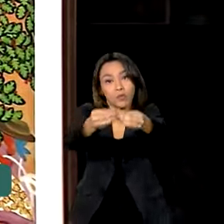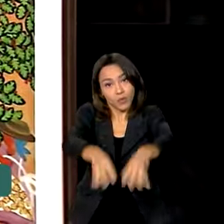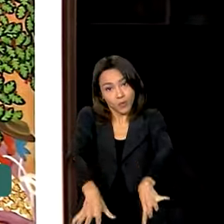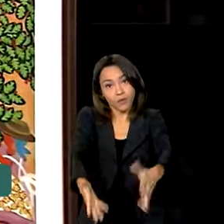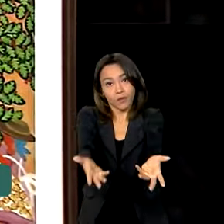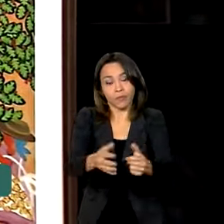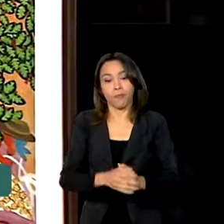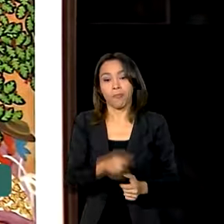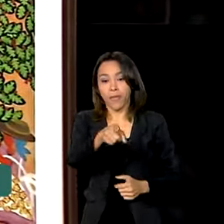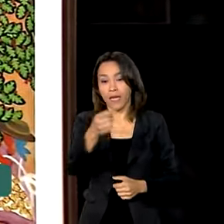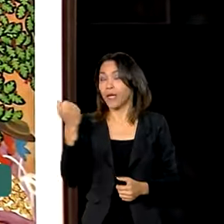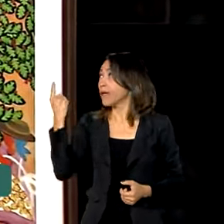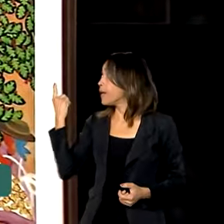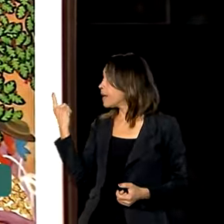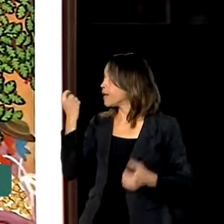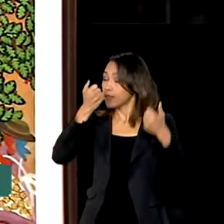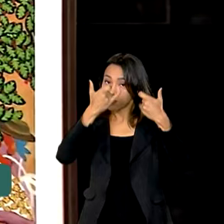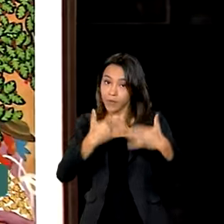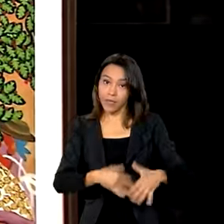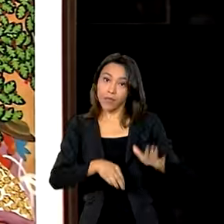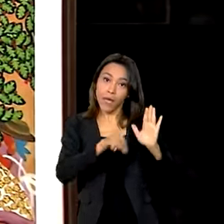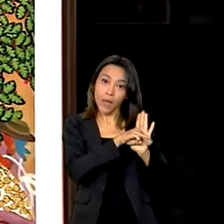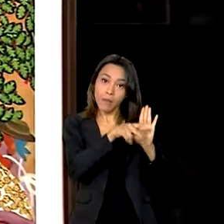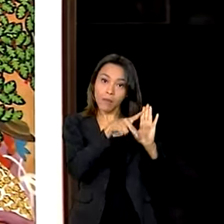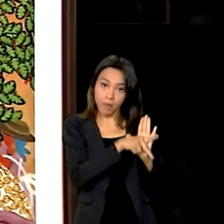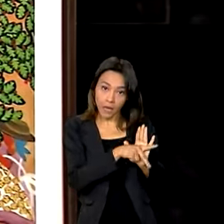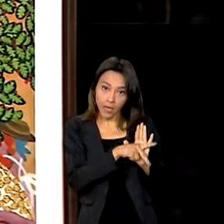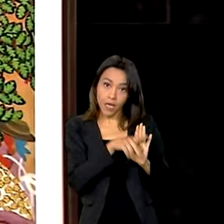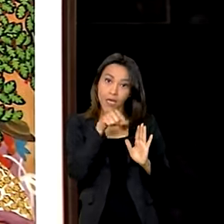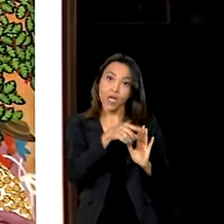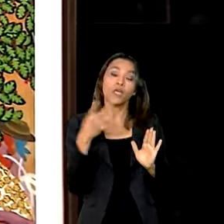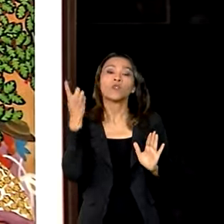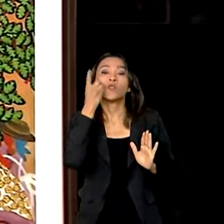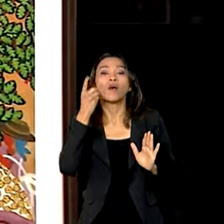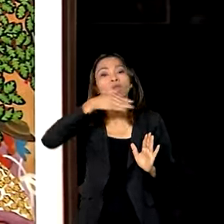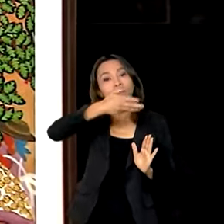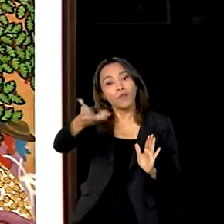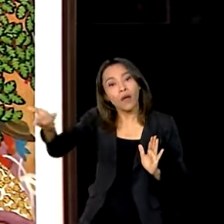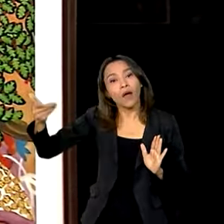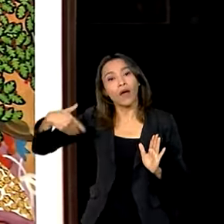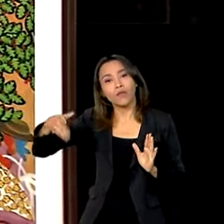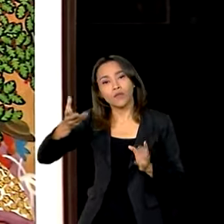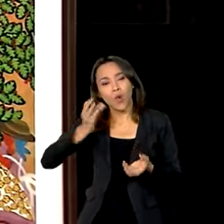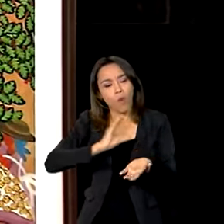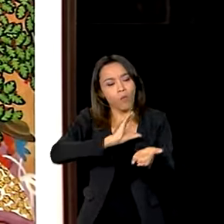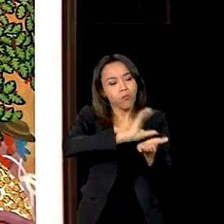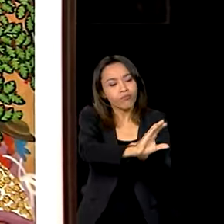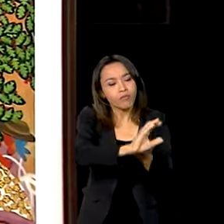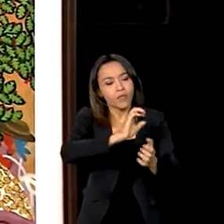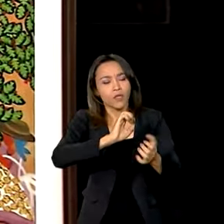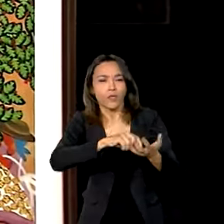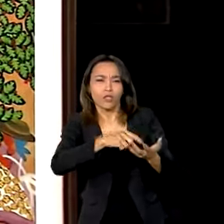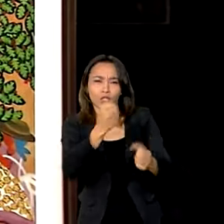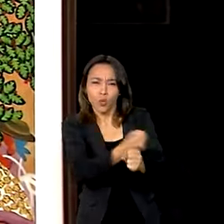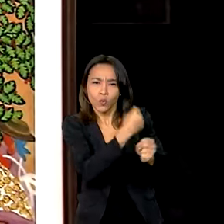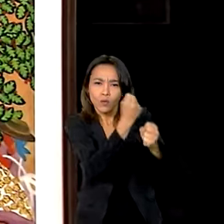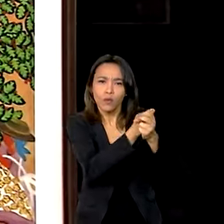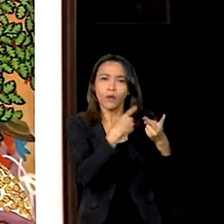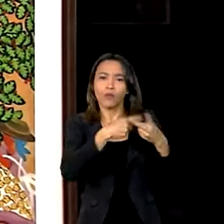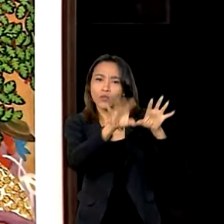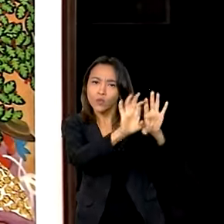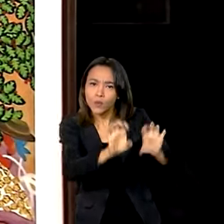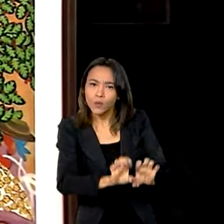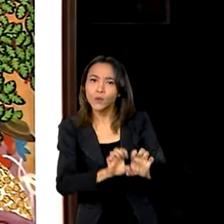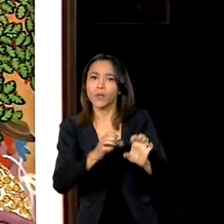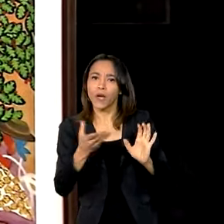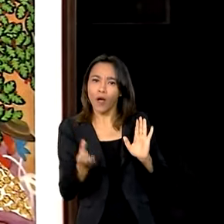emendas indicadas pelos parlamentares gaúchos para outras áreas, para áreas de obras, estruturas, que nós estamos abrindo a